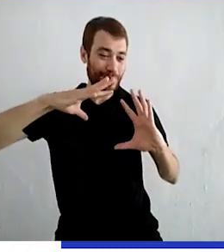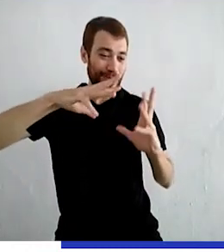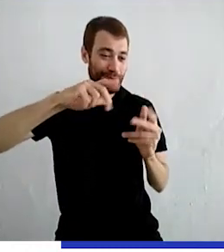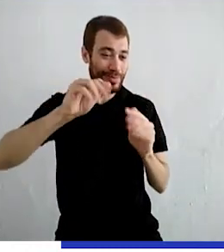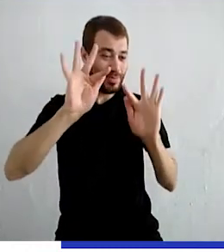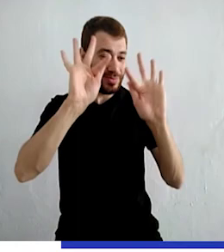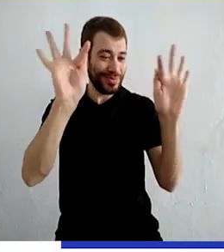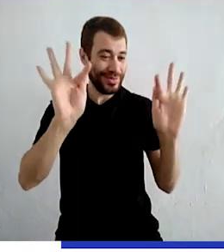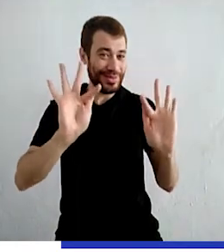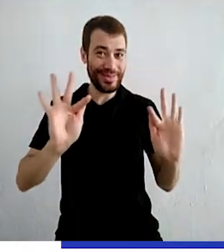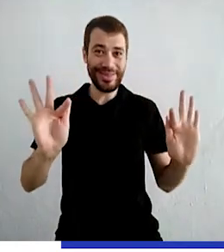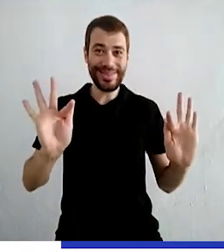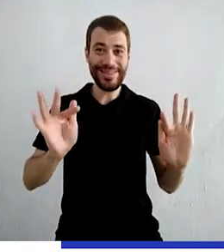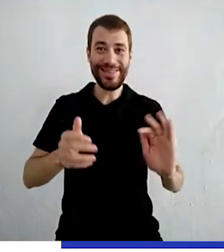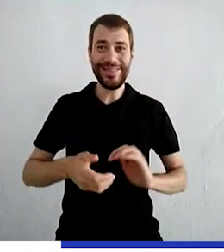felizes na terra.